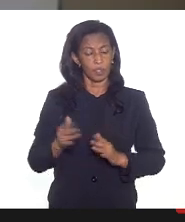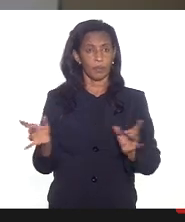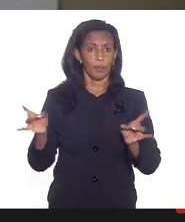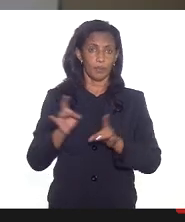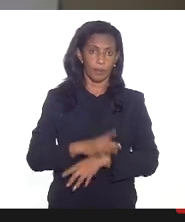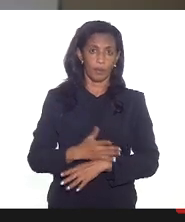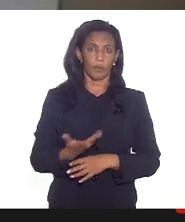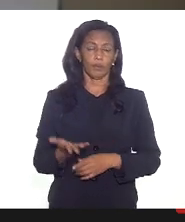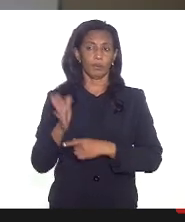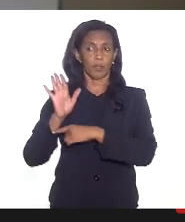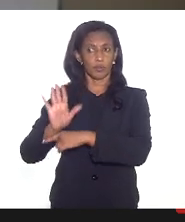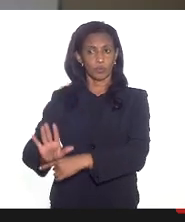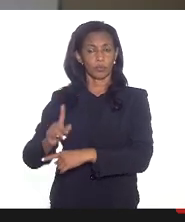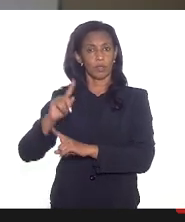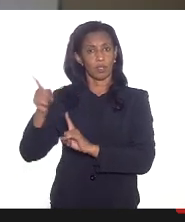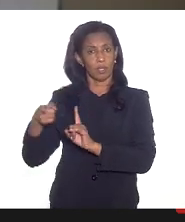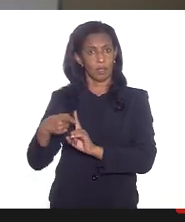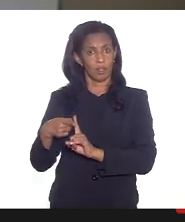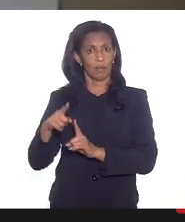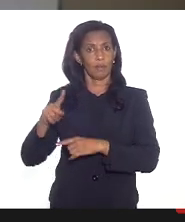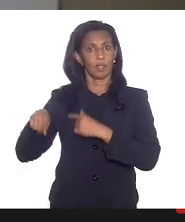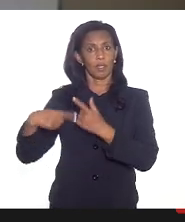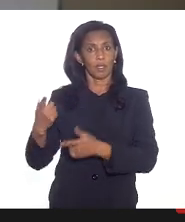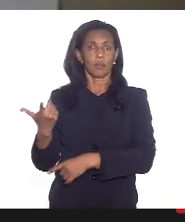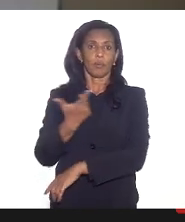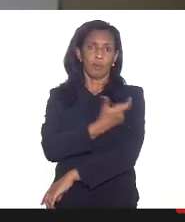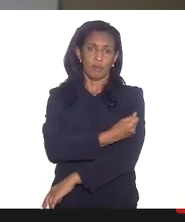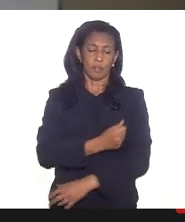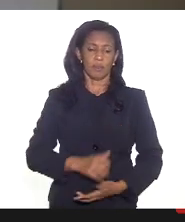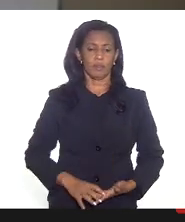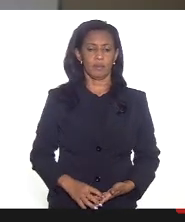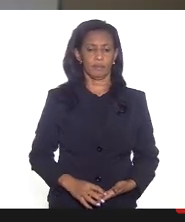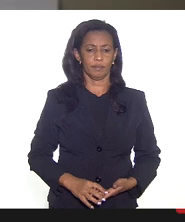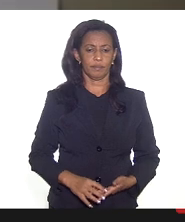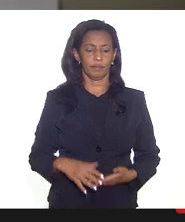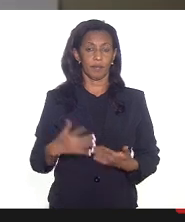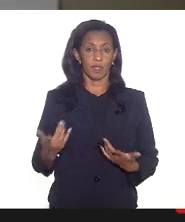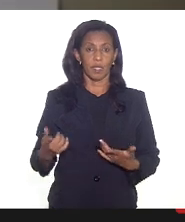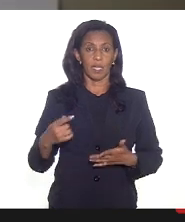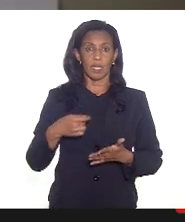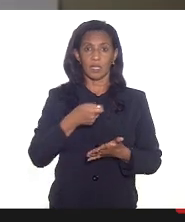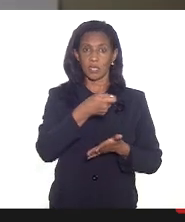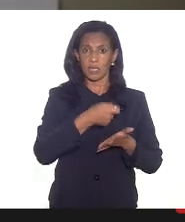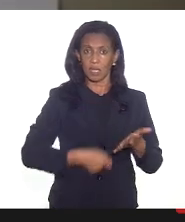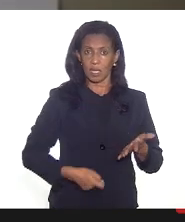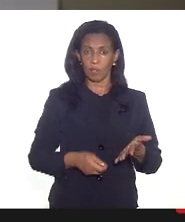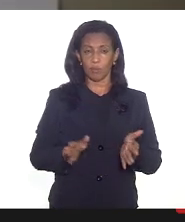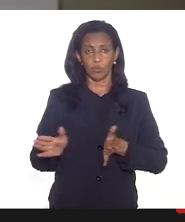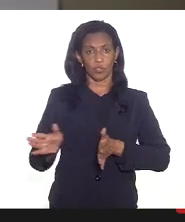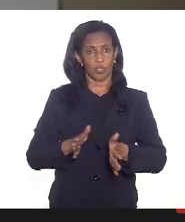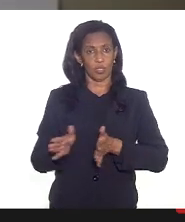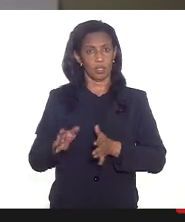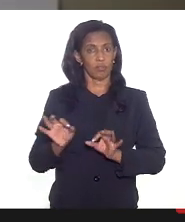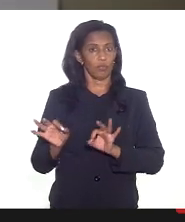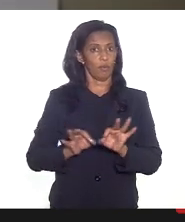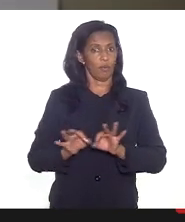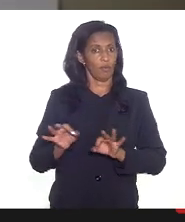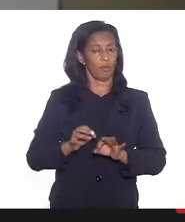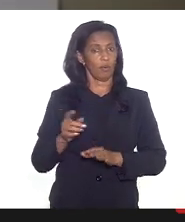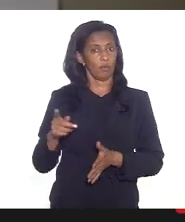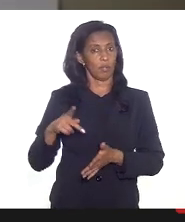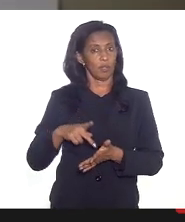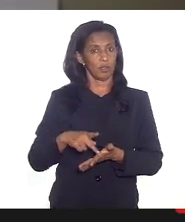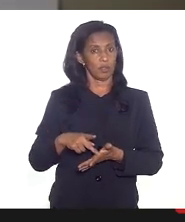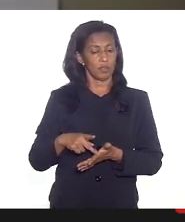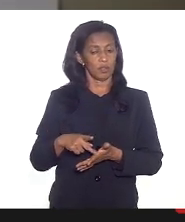disposição para atender aquela gestante e logo em seguida fazer a vacinação que esse termo de acesso seja uma forma realmente de